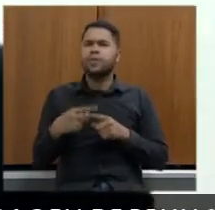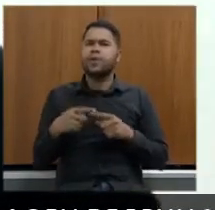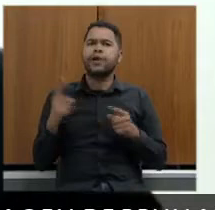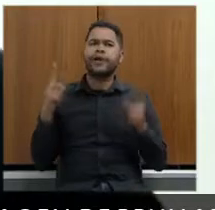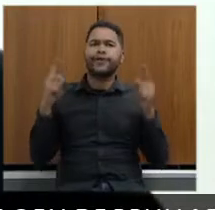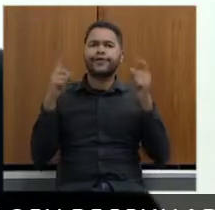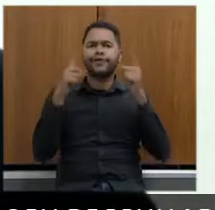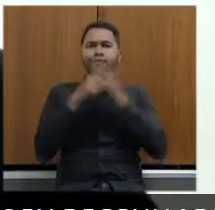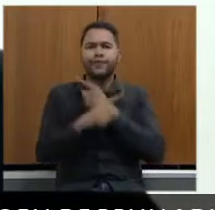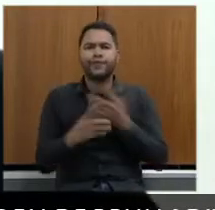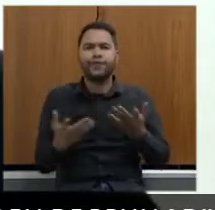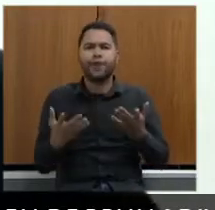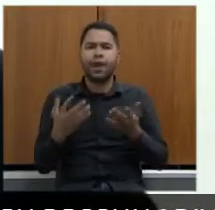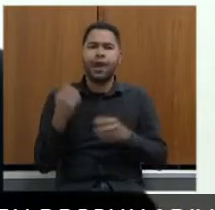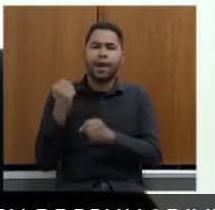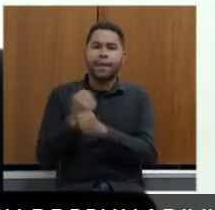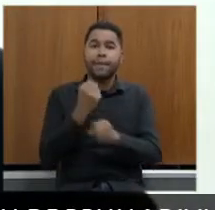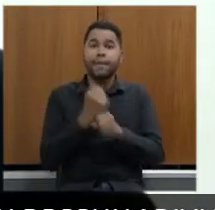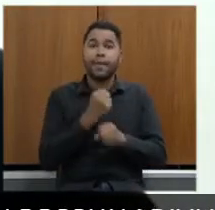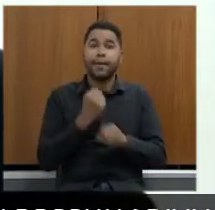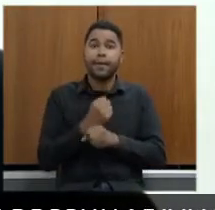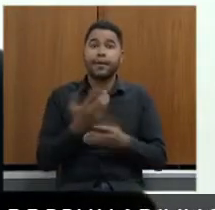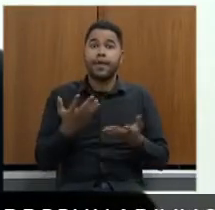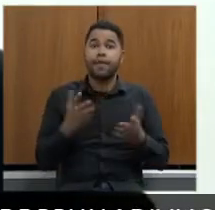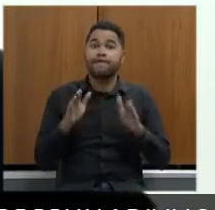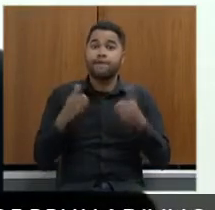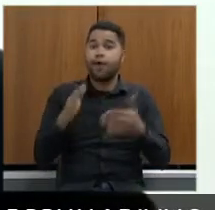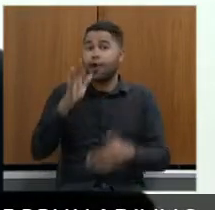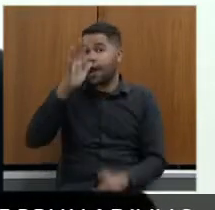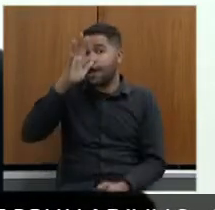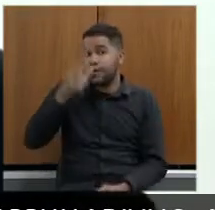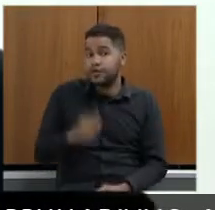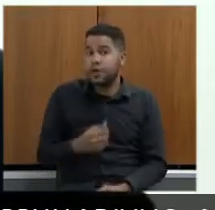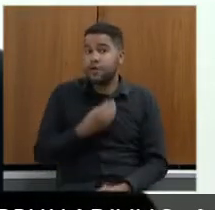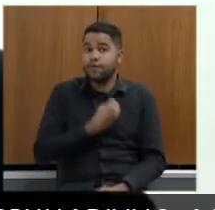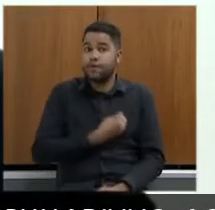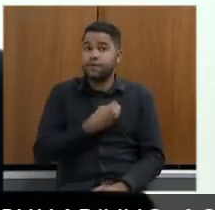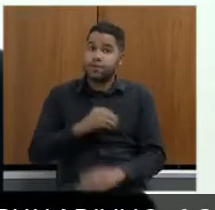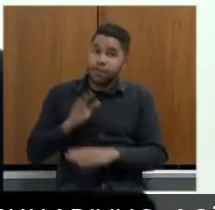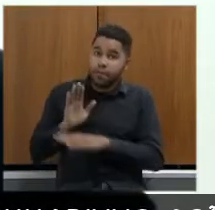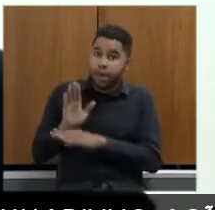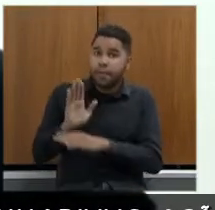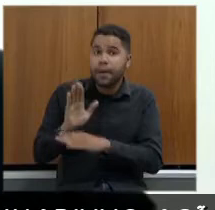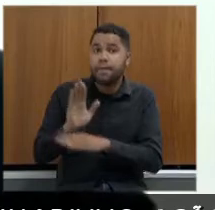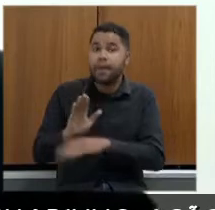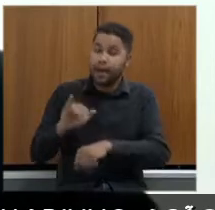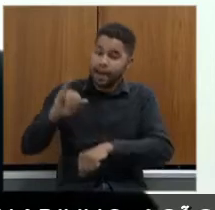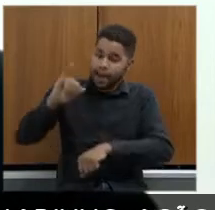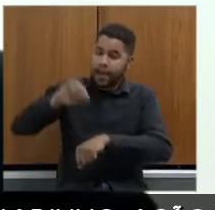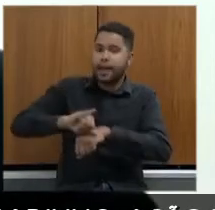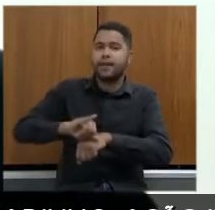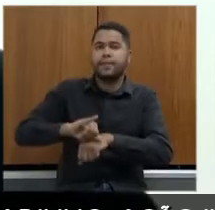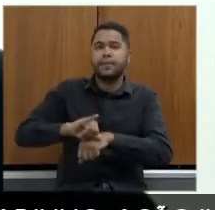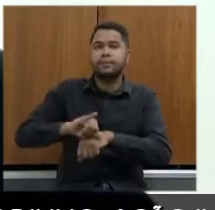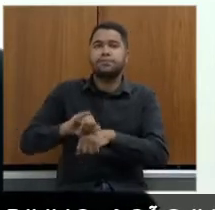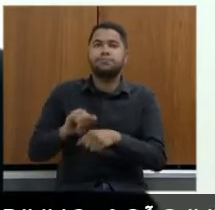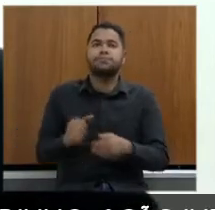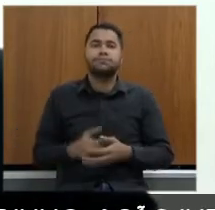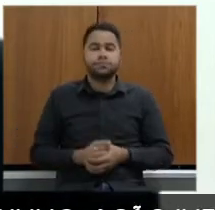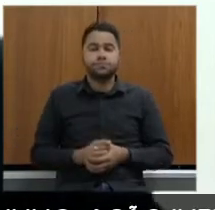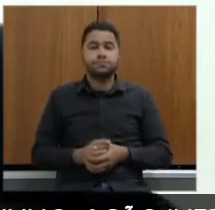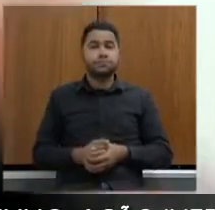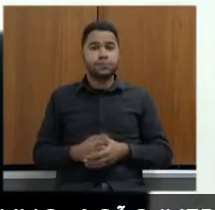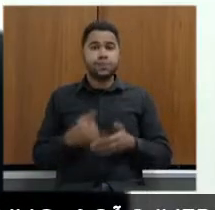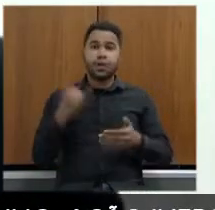de uma obra que vem para salvar vidas de uma obra que vem para contribuir para a nossa capital enquanto